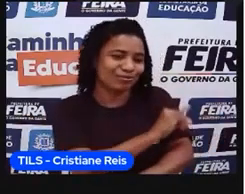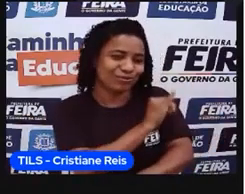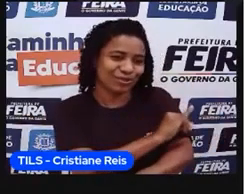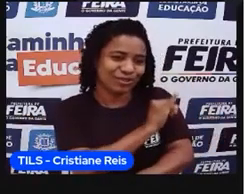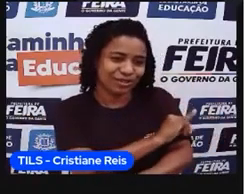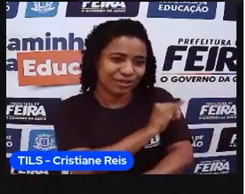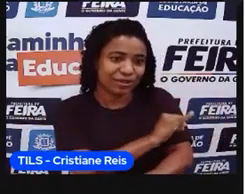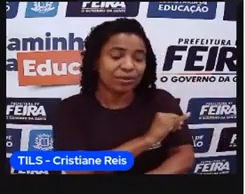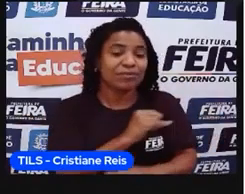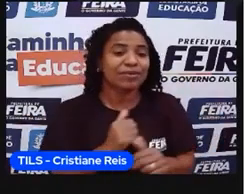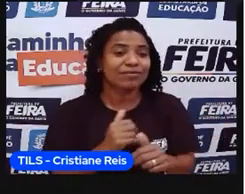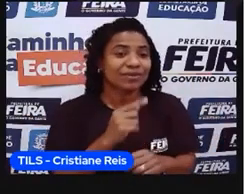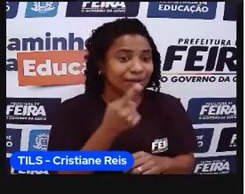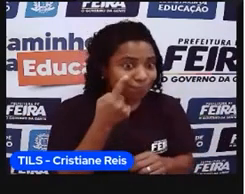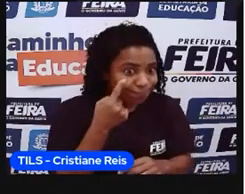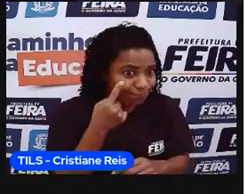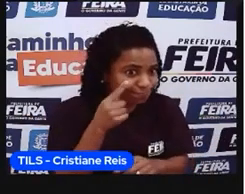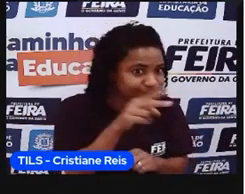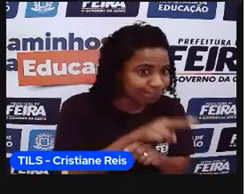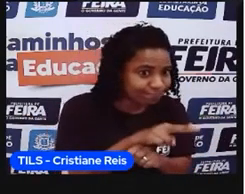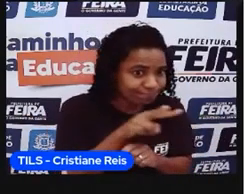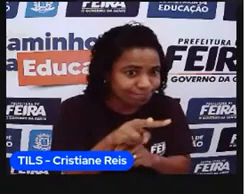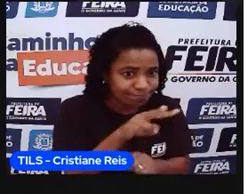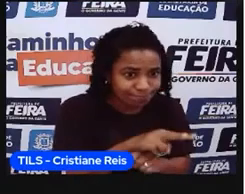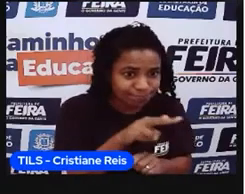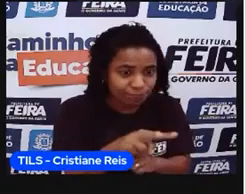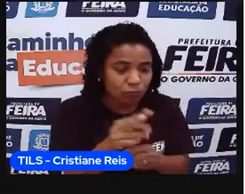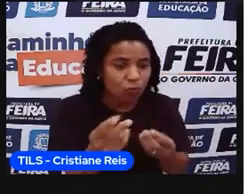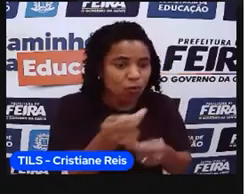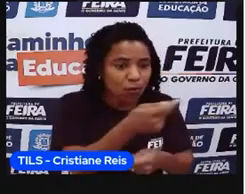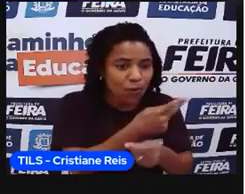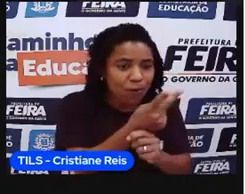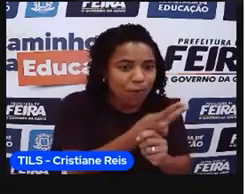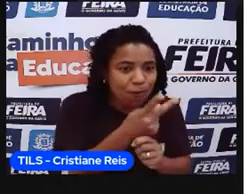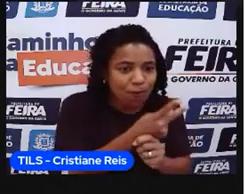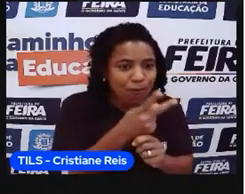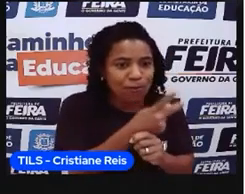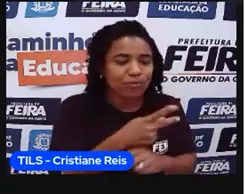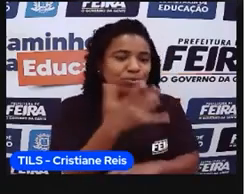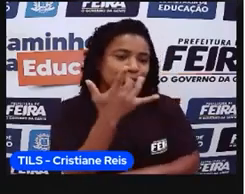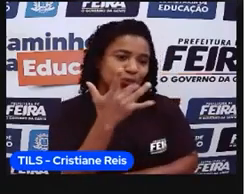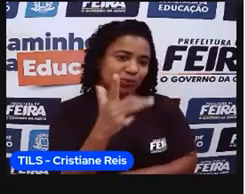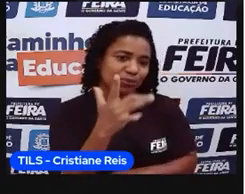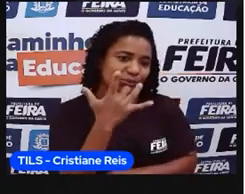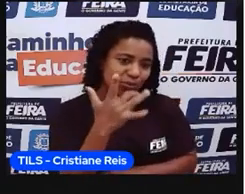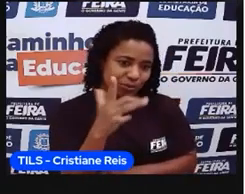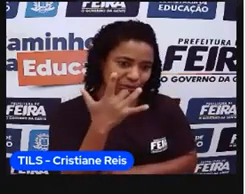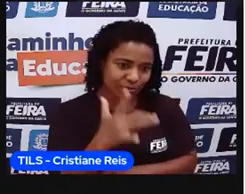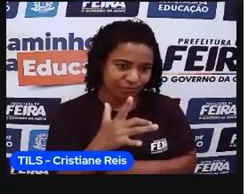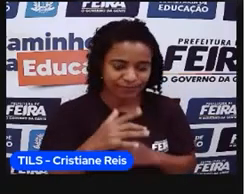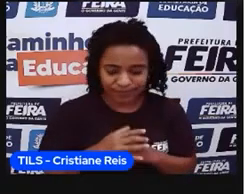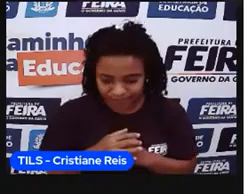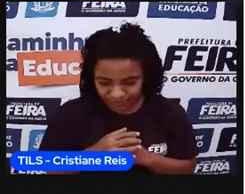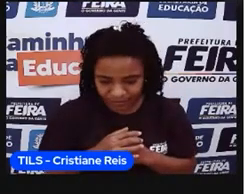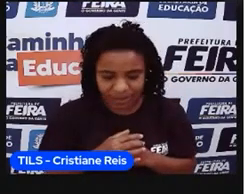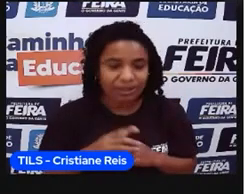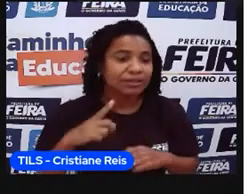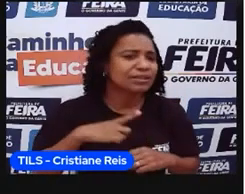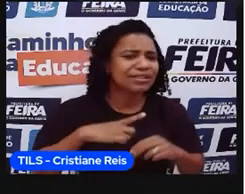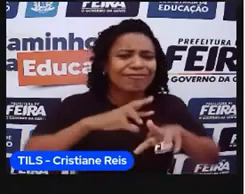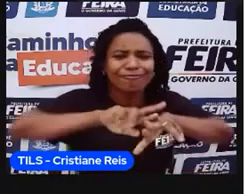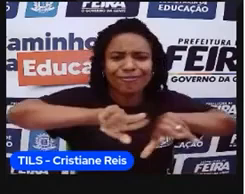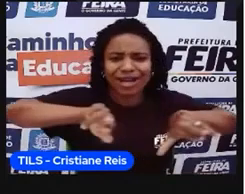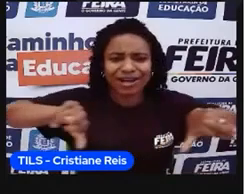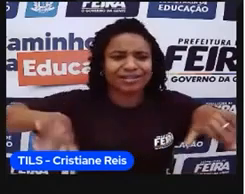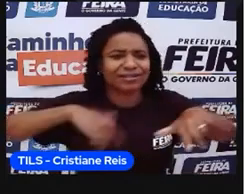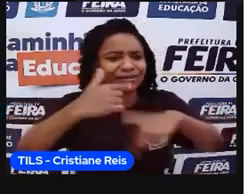para ficar, né, de olho nessas transações aí. Então, houve um deslocamento de inúmeras atividades que acompanhou